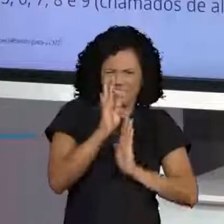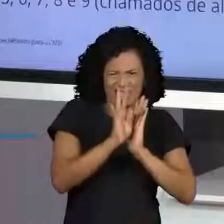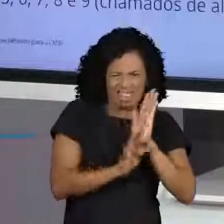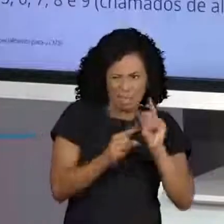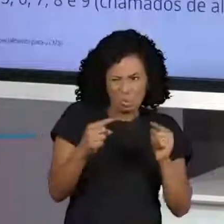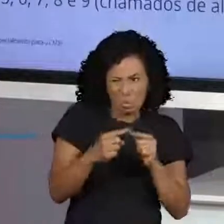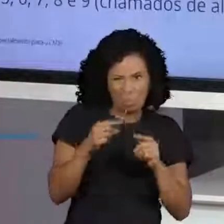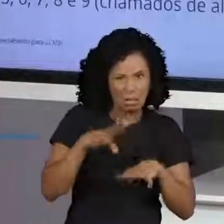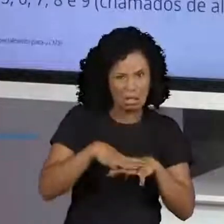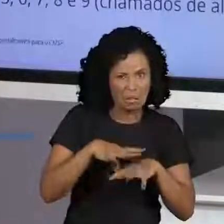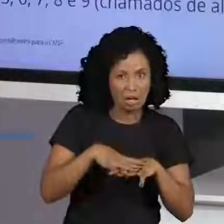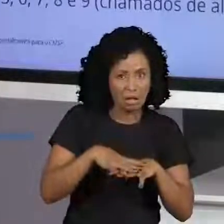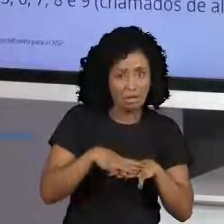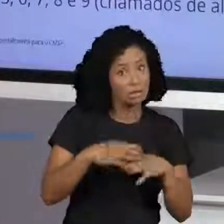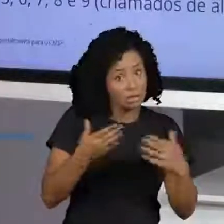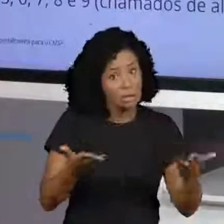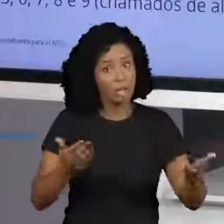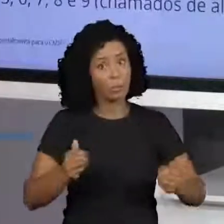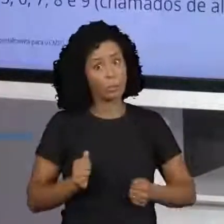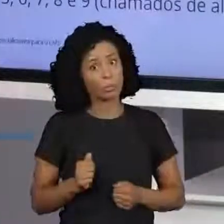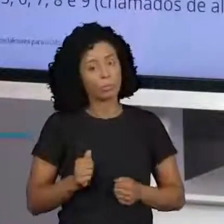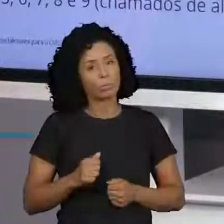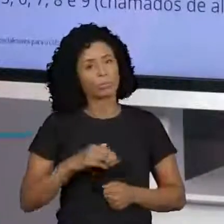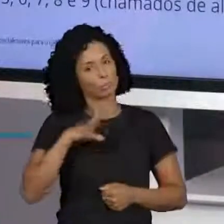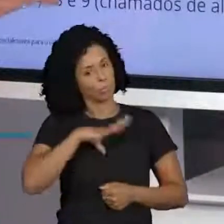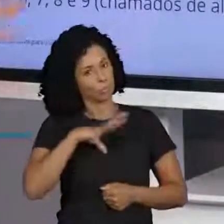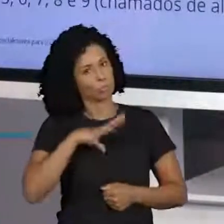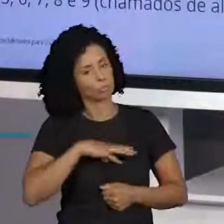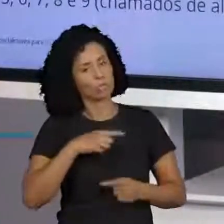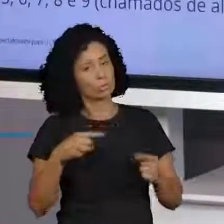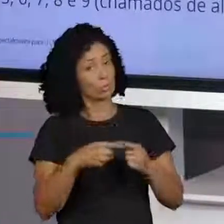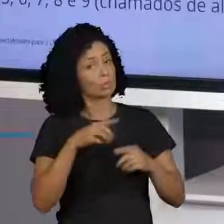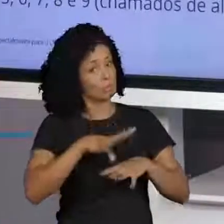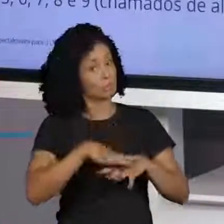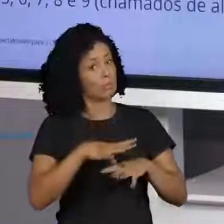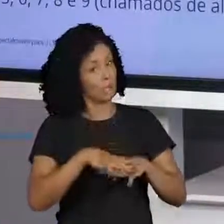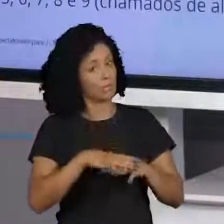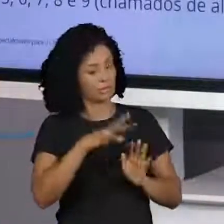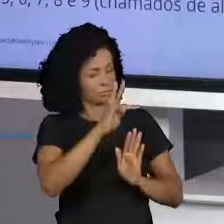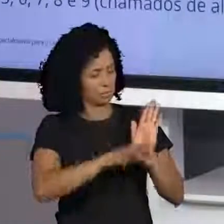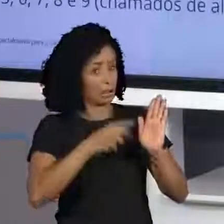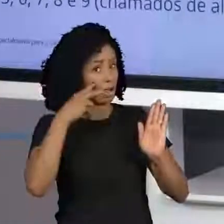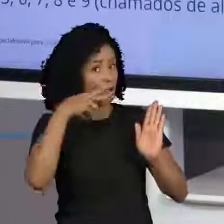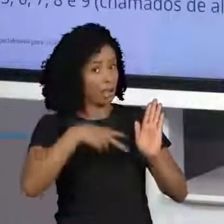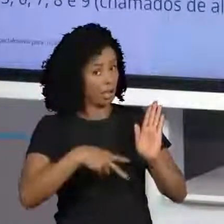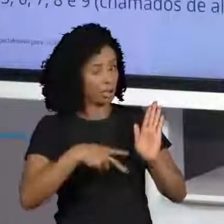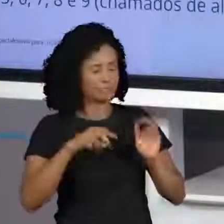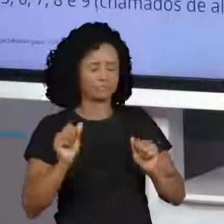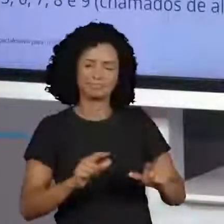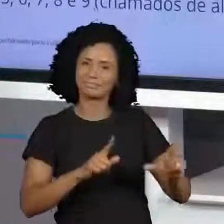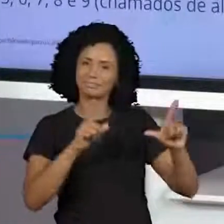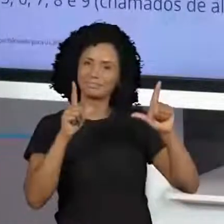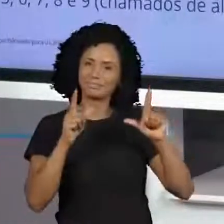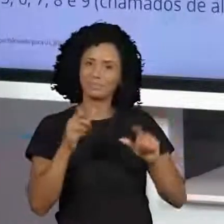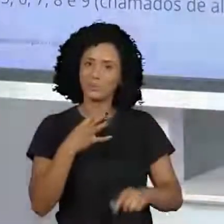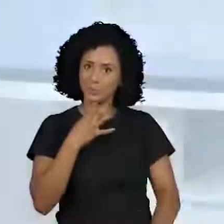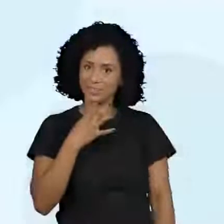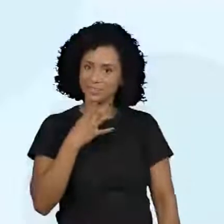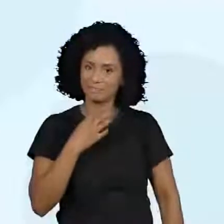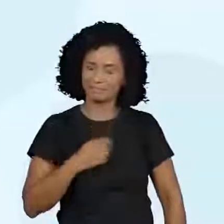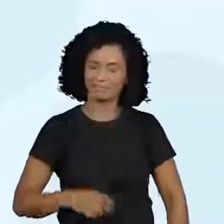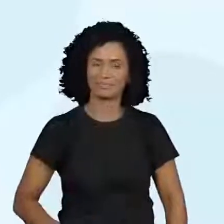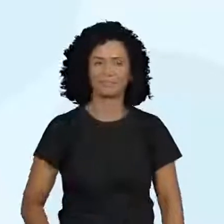Exatamente, aula de matemática com texto. Vamos para a nossa tela para a gente ver que texto a gente vai ler agora?